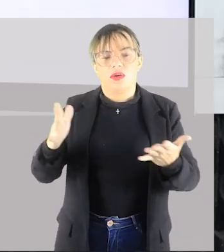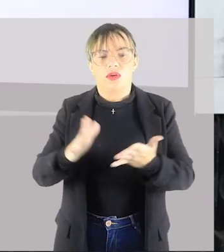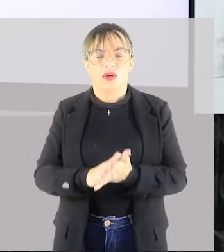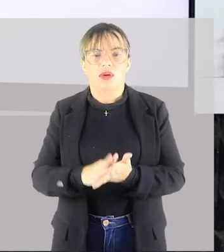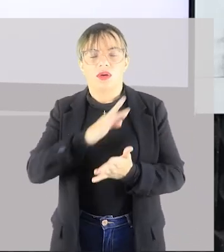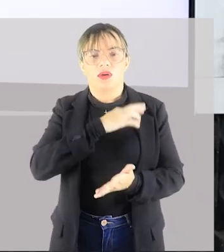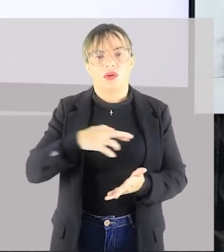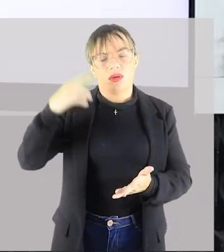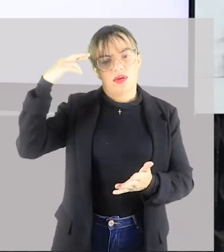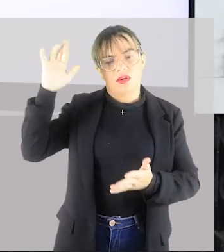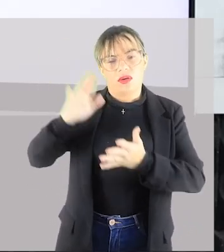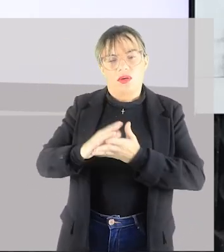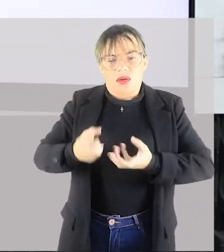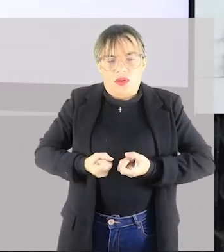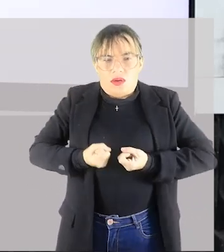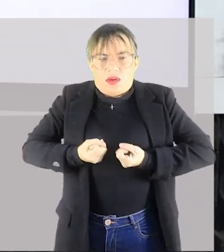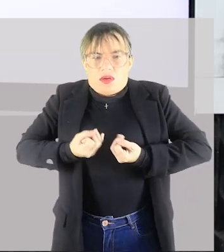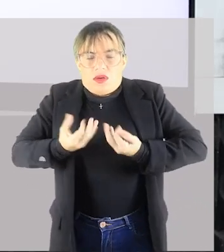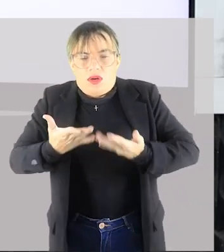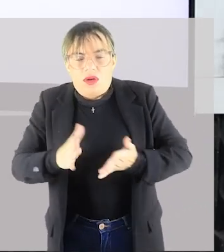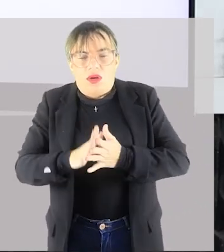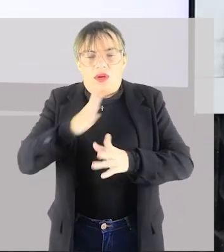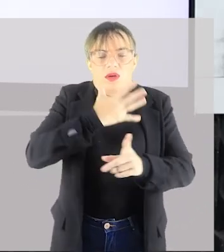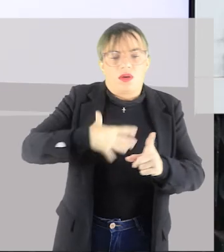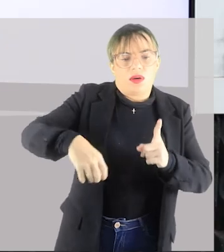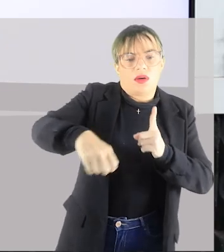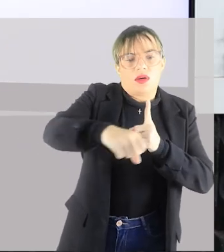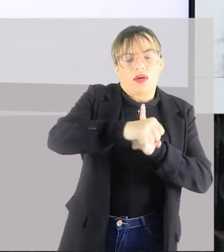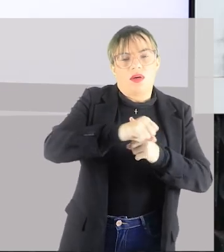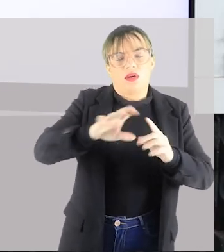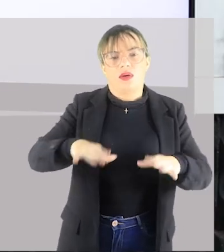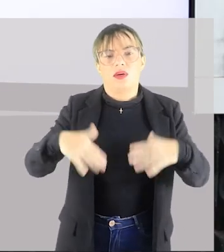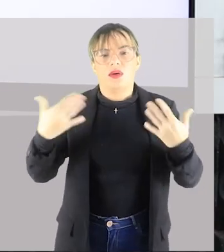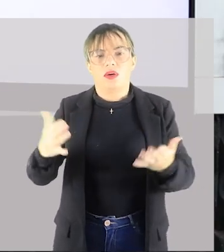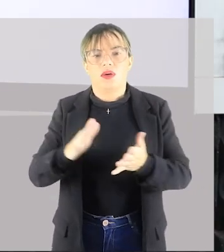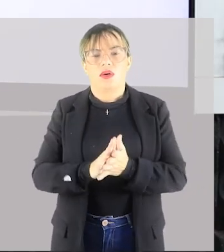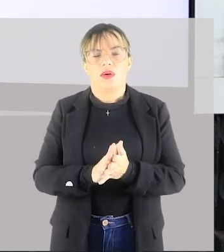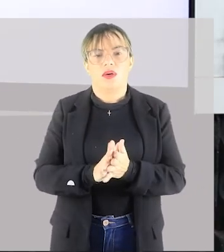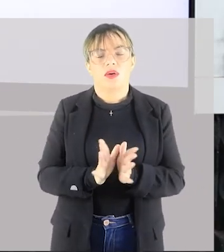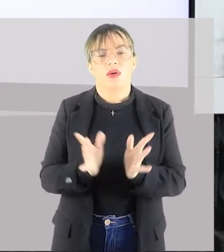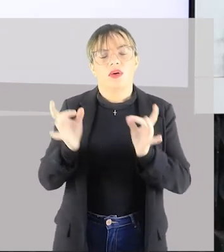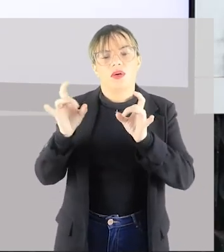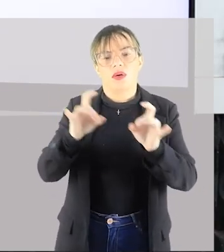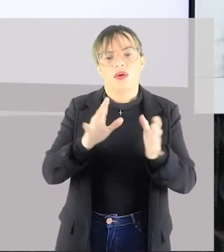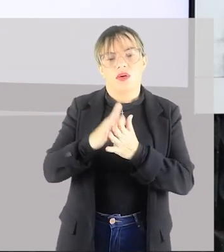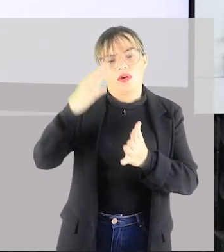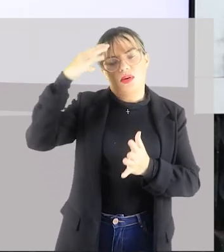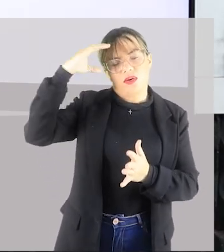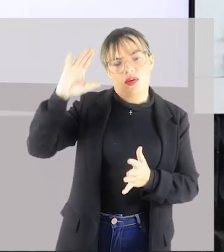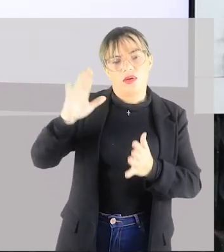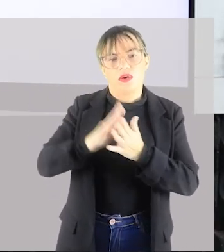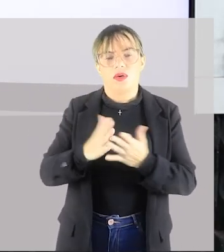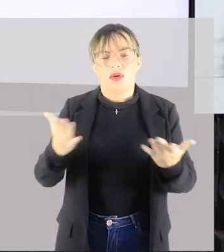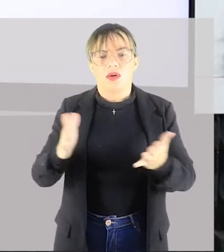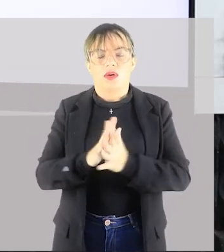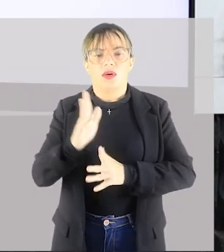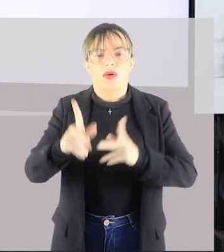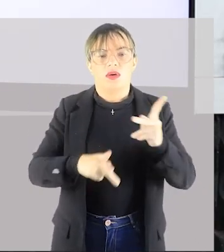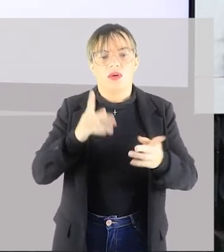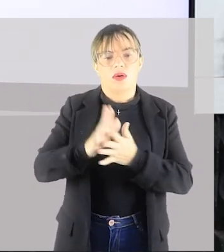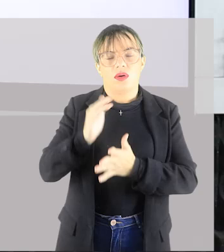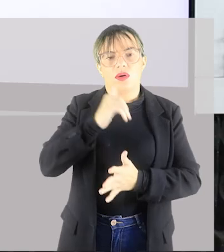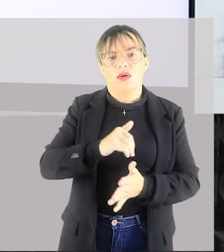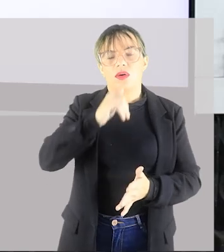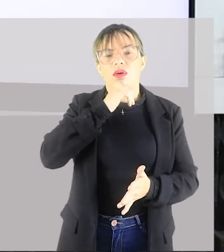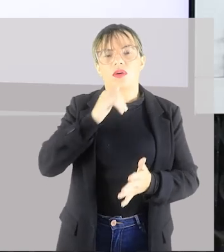religiosidade de uma determinada sociedade, de determinada cultura, de determinado povo. Como exemplo,